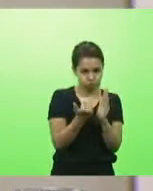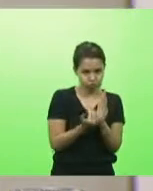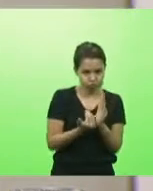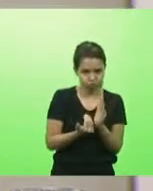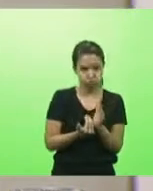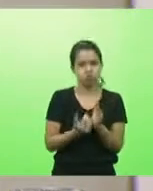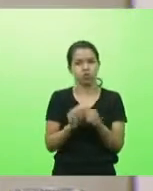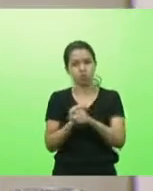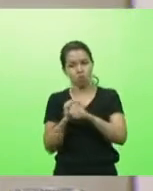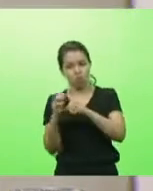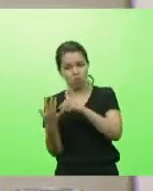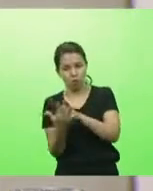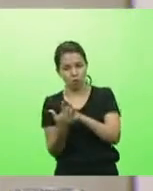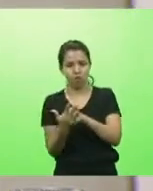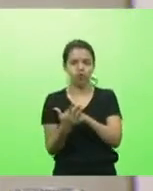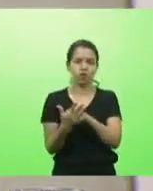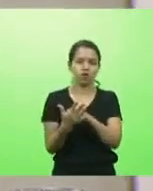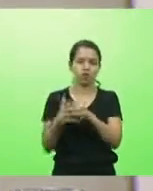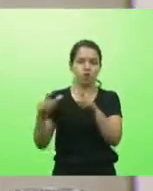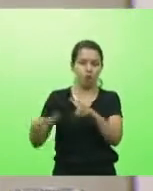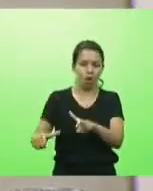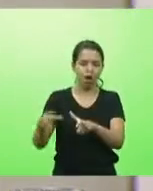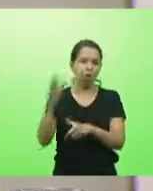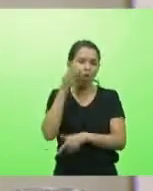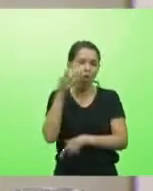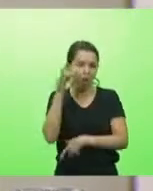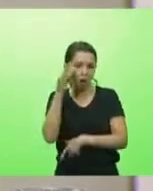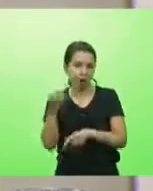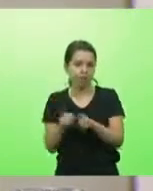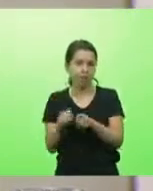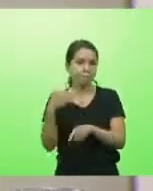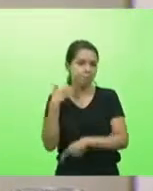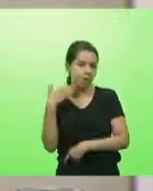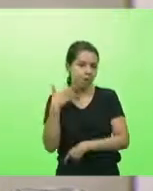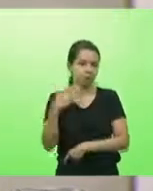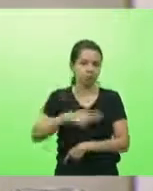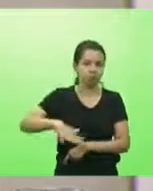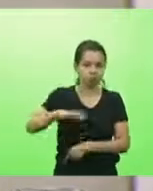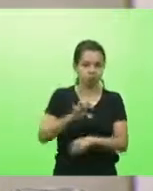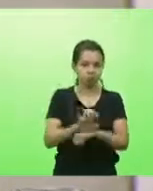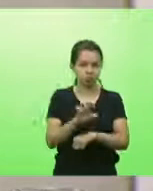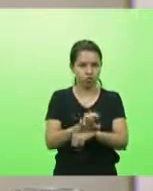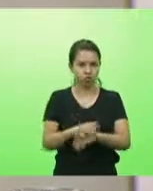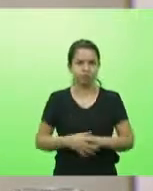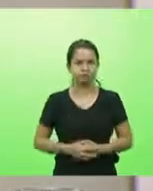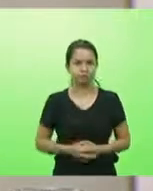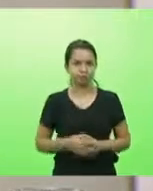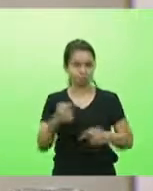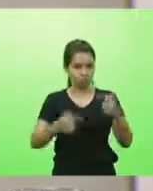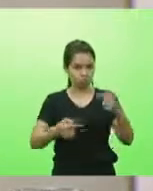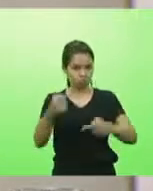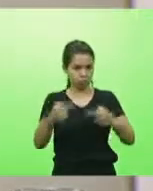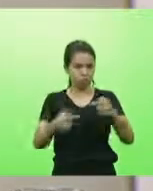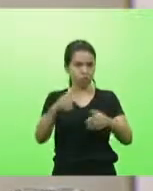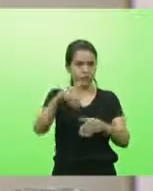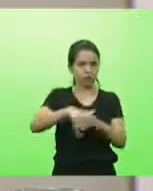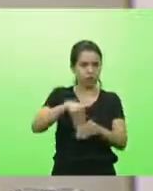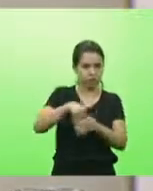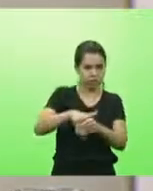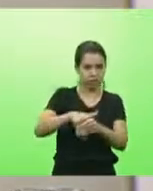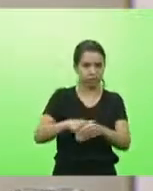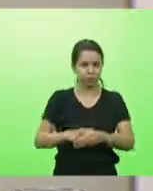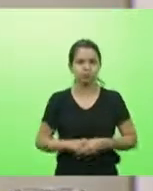agências bancárias e lotéricas de todo o Estado. Em discussão, não havendo quem queira discutir, em votação. Deputados que aprovam,